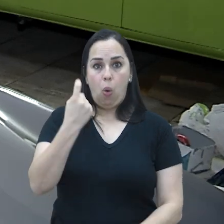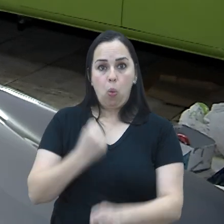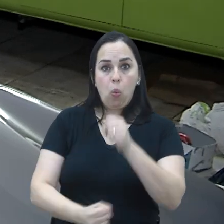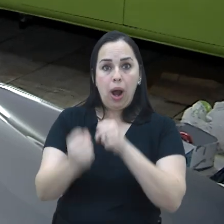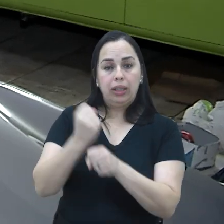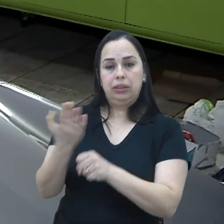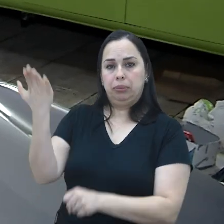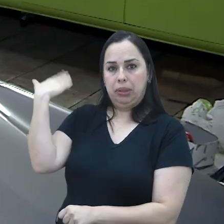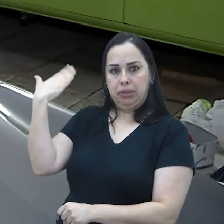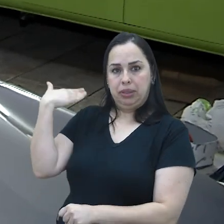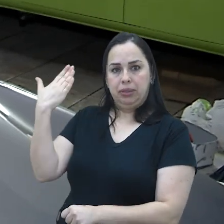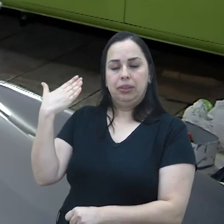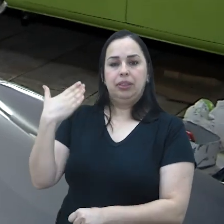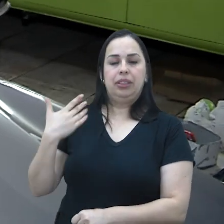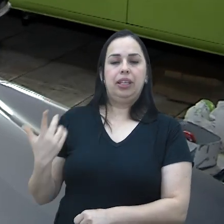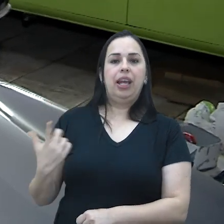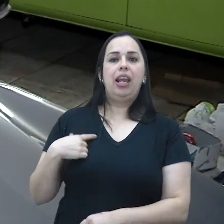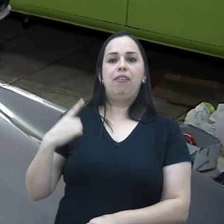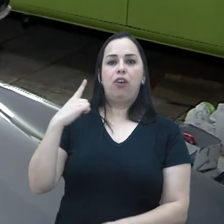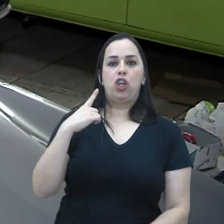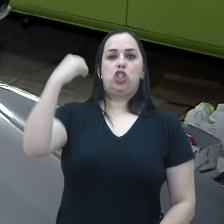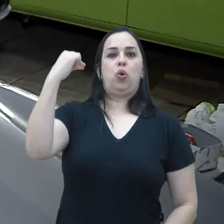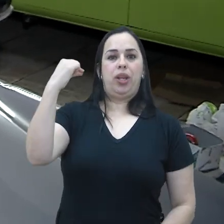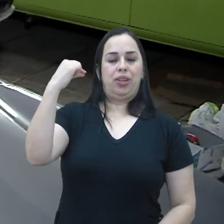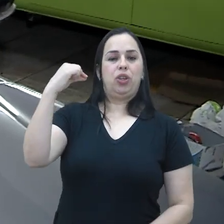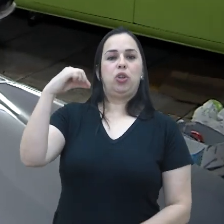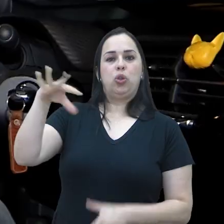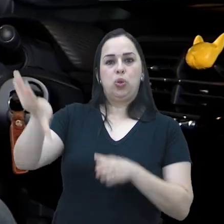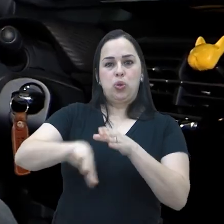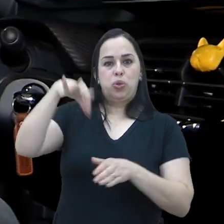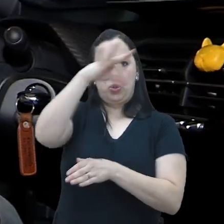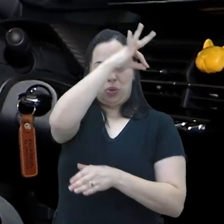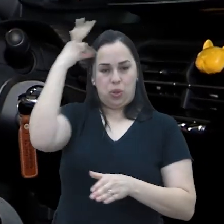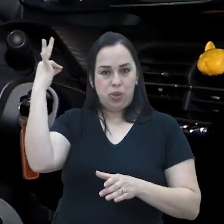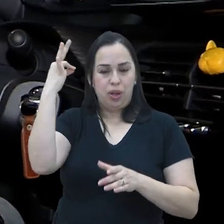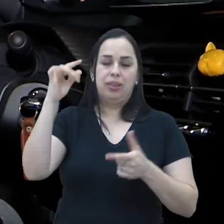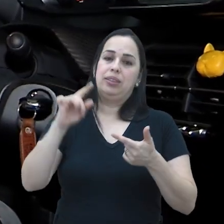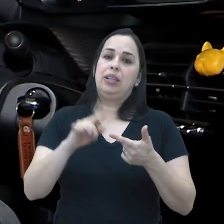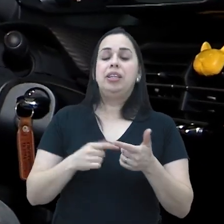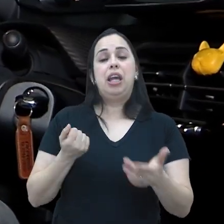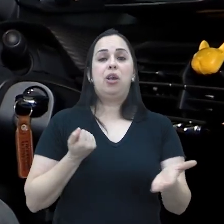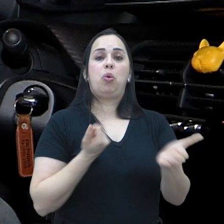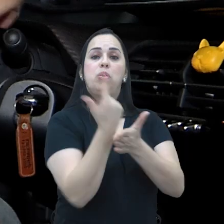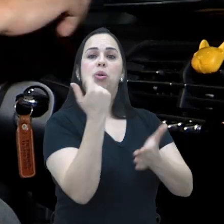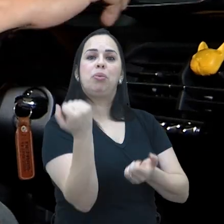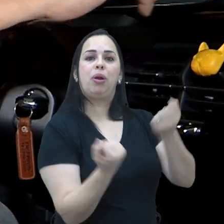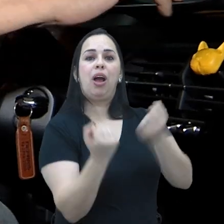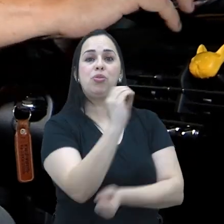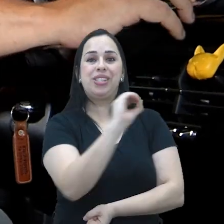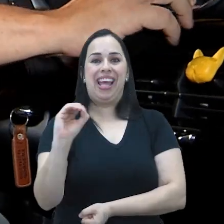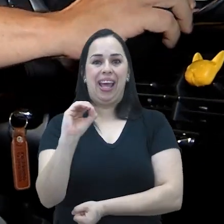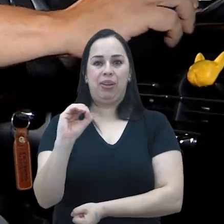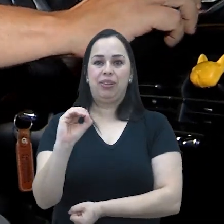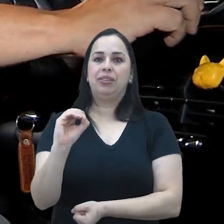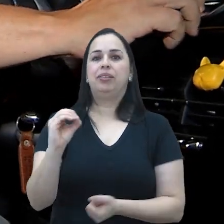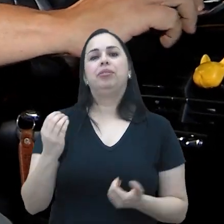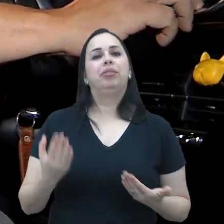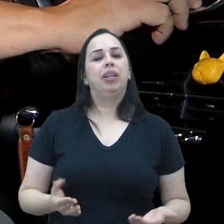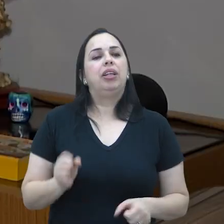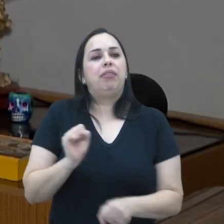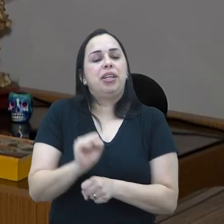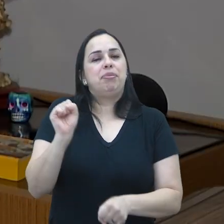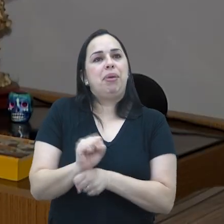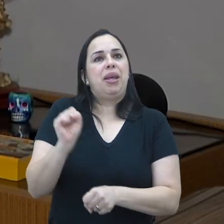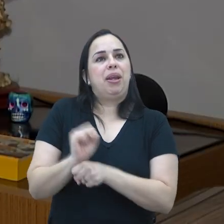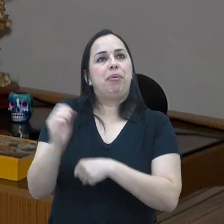Há um ano e meio, o Giovanni foi contemplado em um consórcio. O resultado? Conseguiu comprar o carro zero que estava de